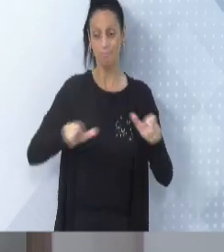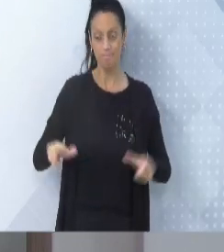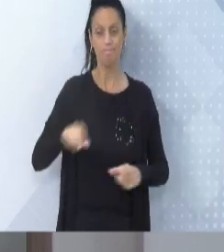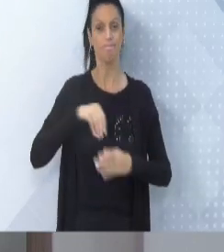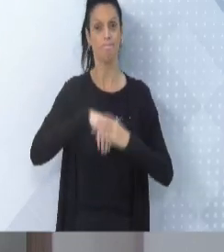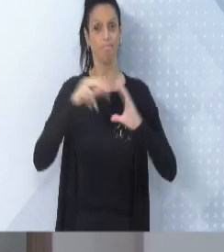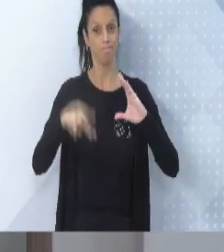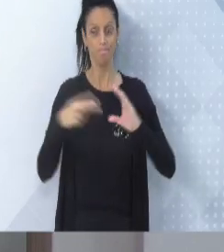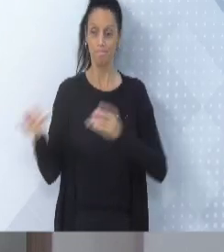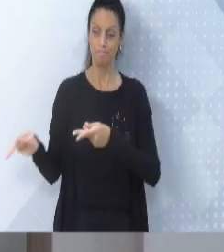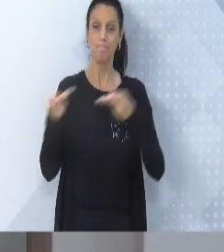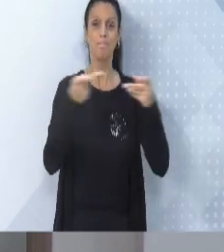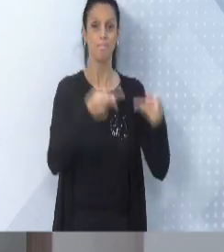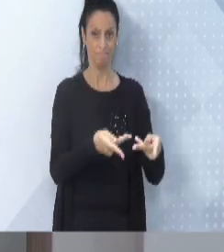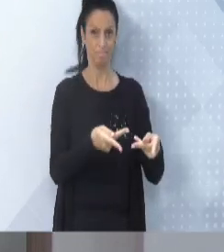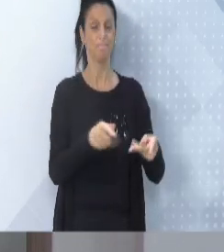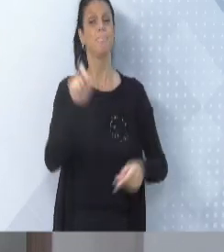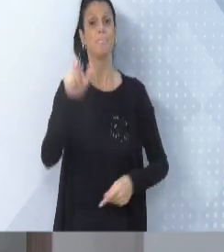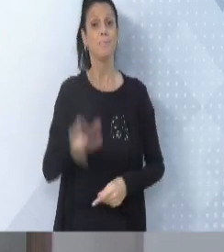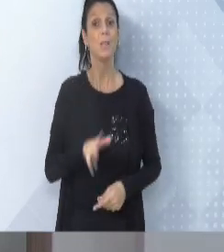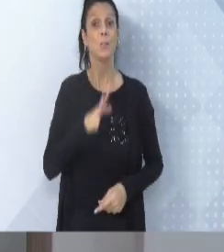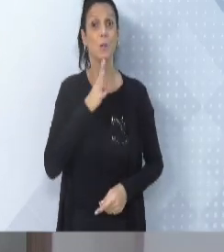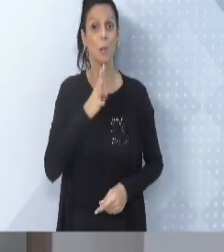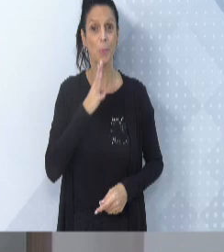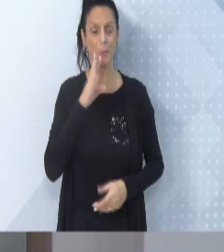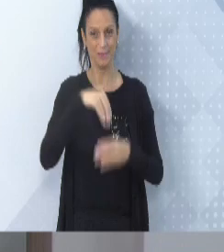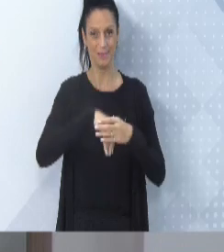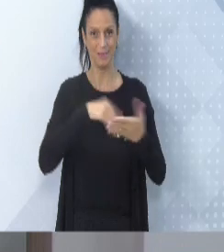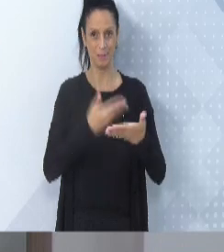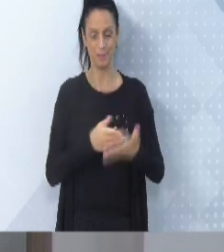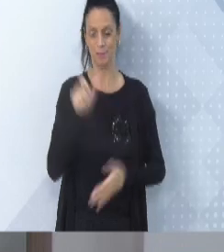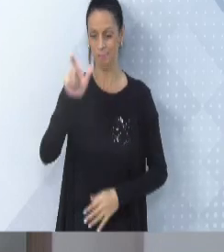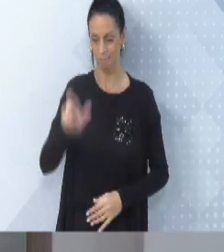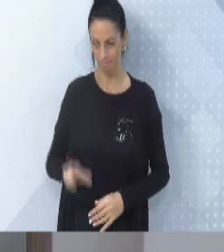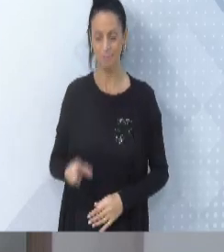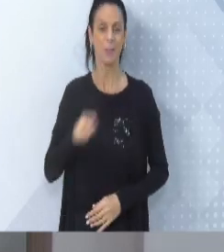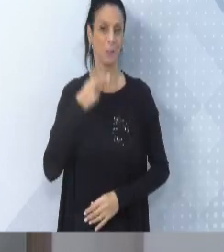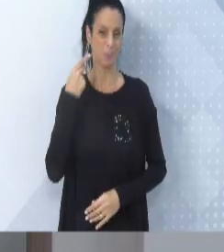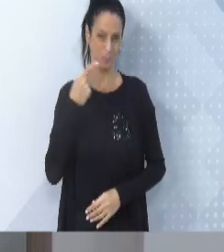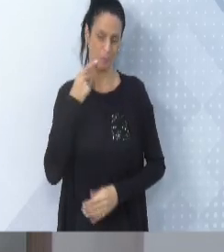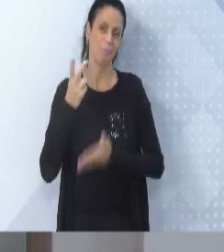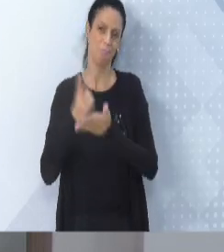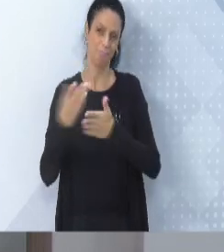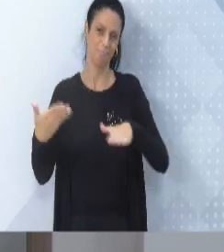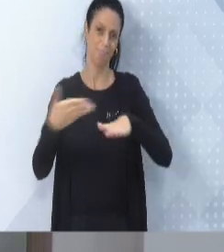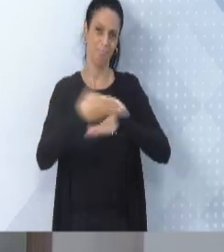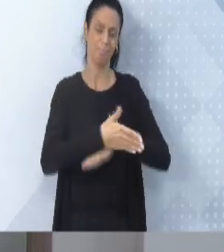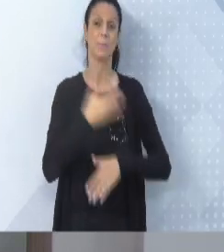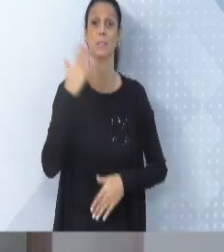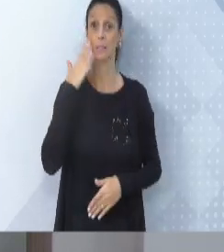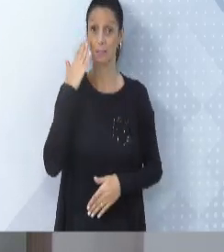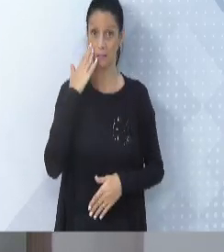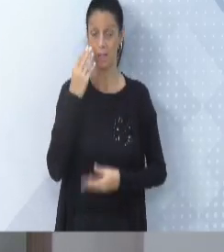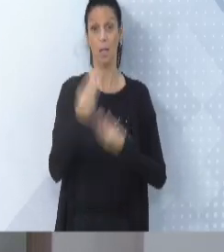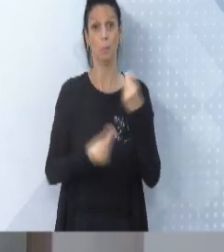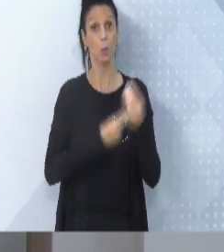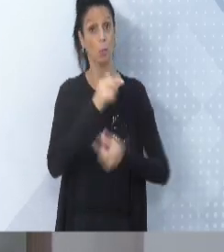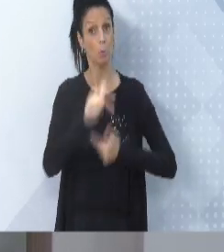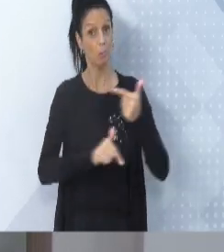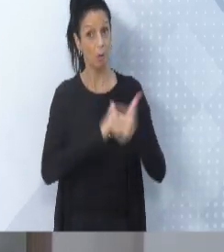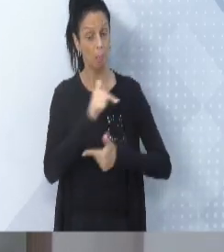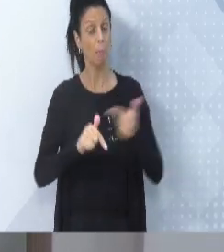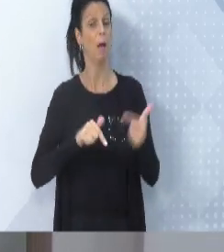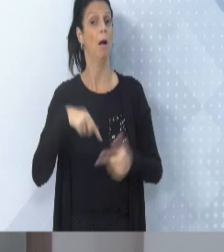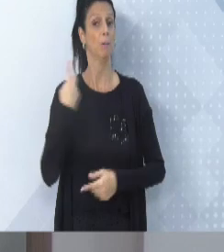faça uma visita técnica. Quem já conhece o doutor Marcelo, que tem ido com frequência, sabe o trabalho que nós temos feito, porque